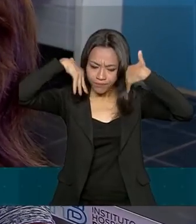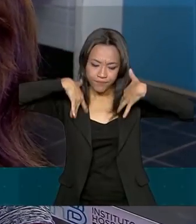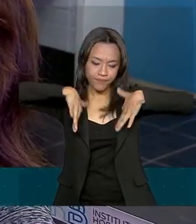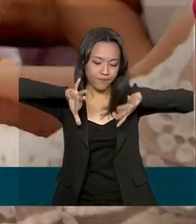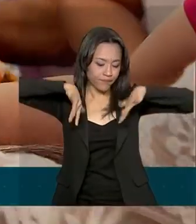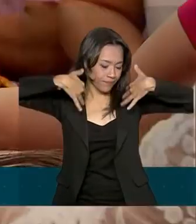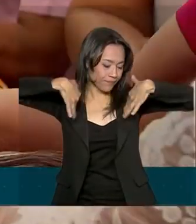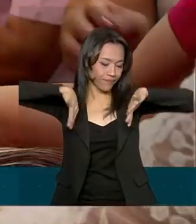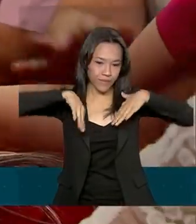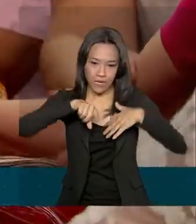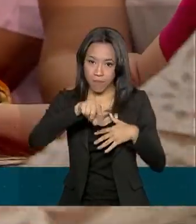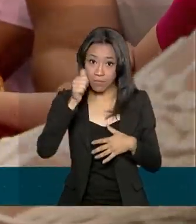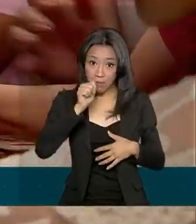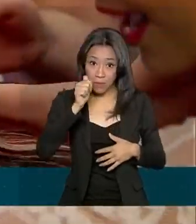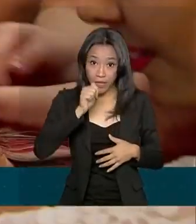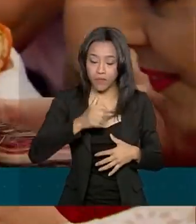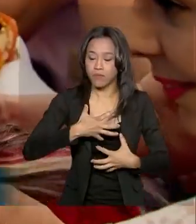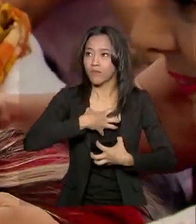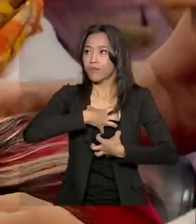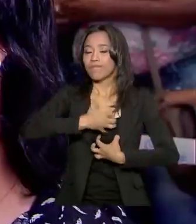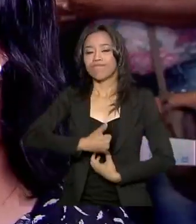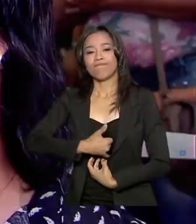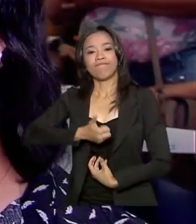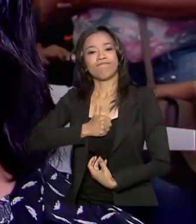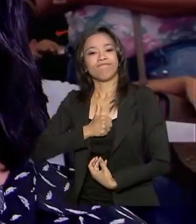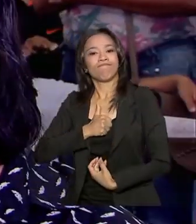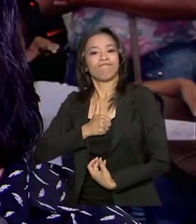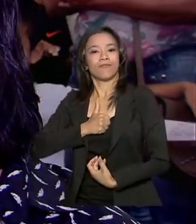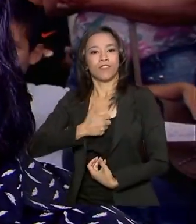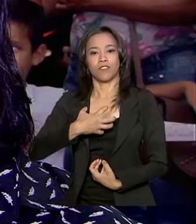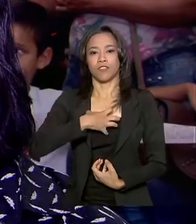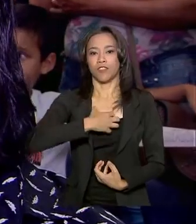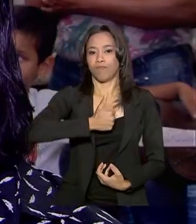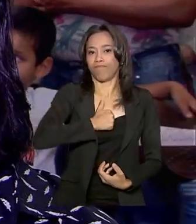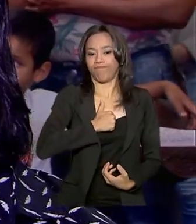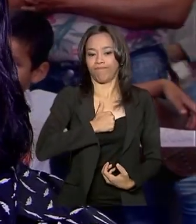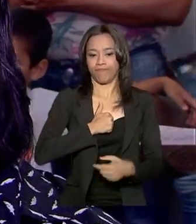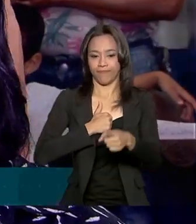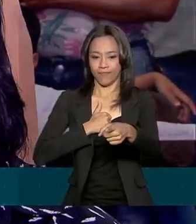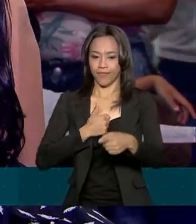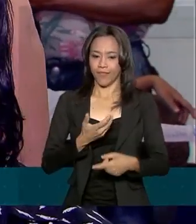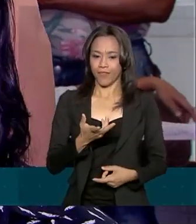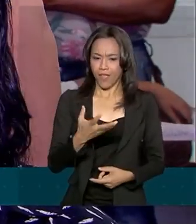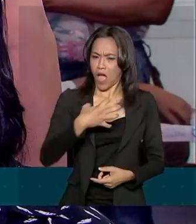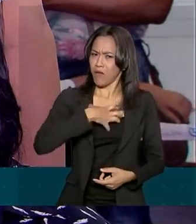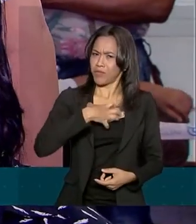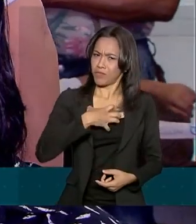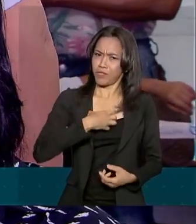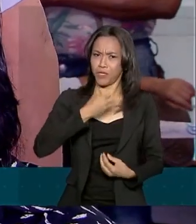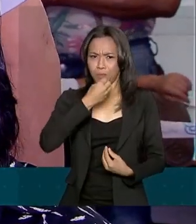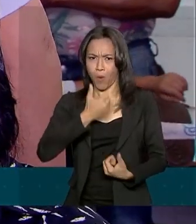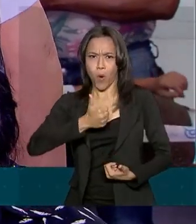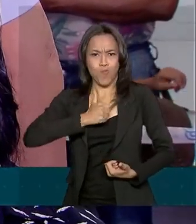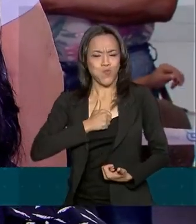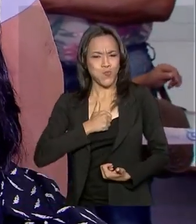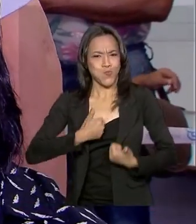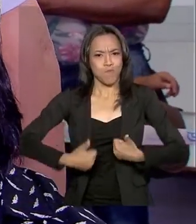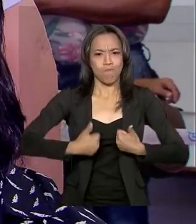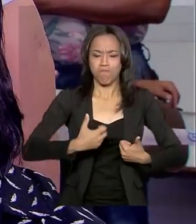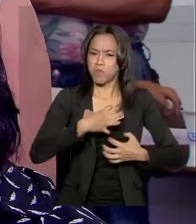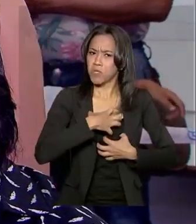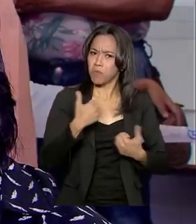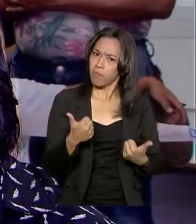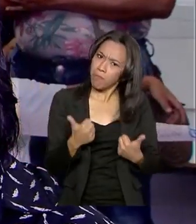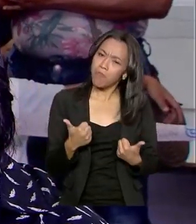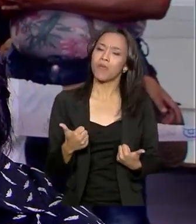mulheres é autoestima de volta. Eu não senti outra pessoa, né? A autoestima aumentou, né? Foi lá,